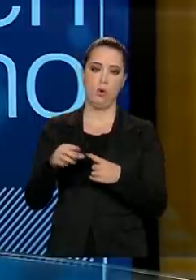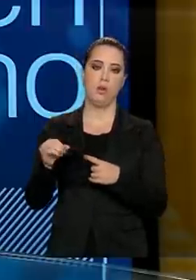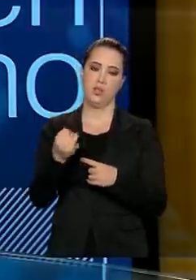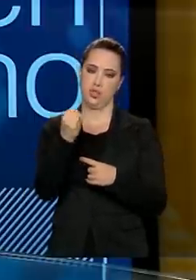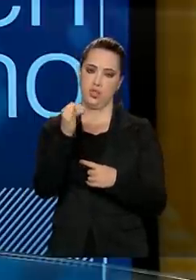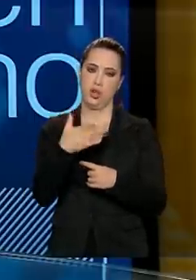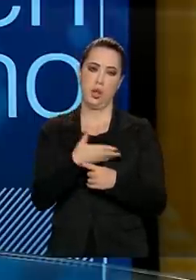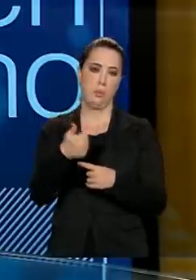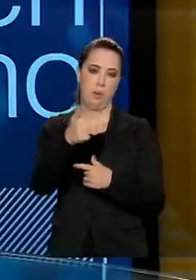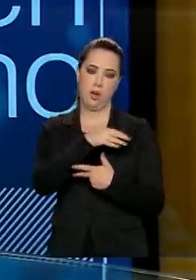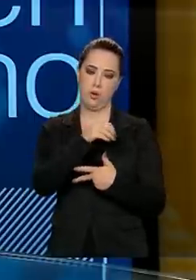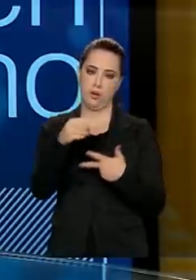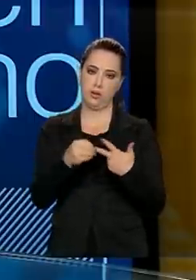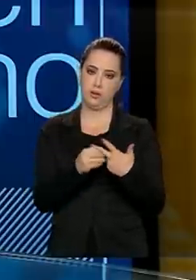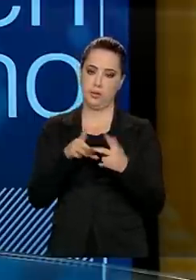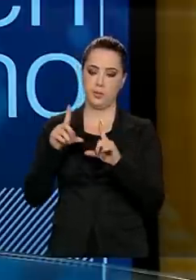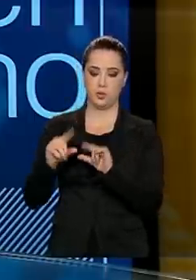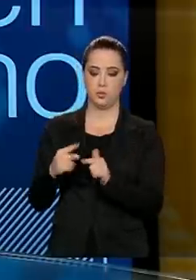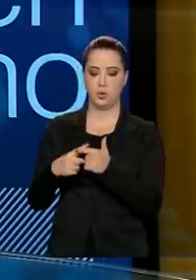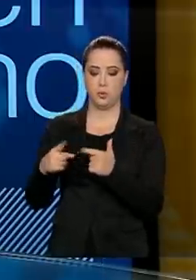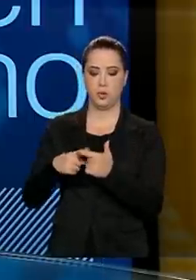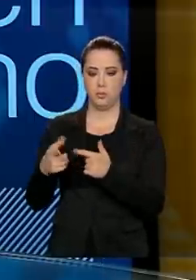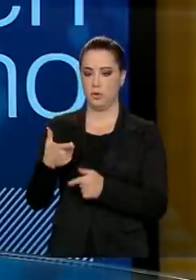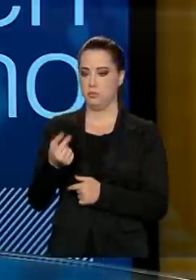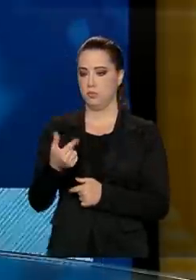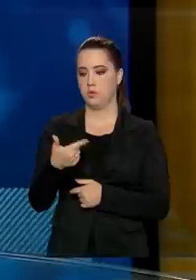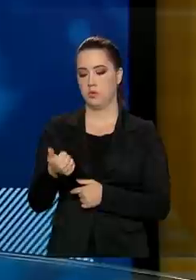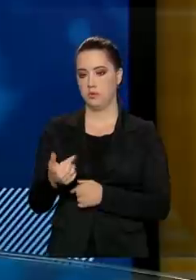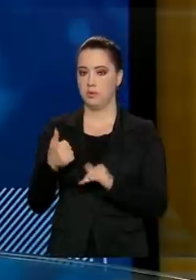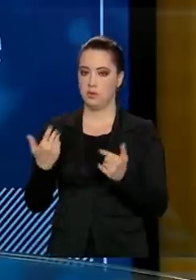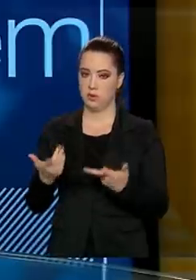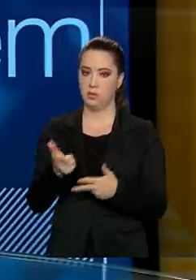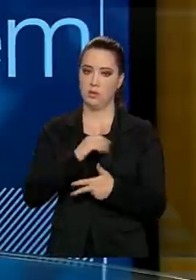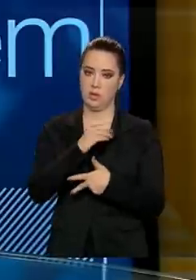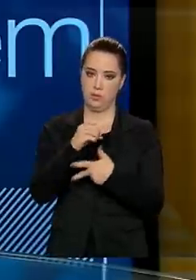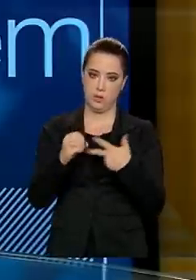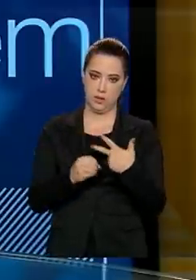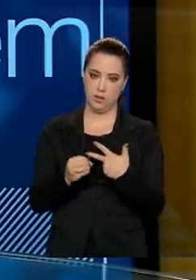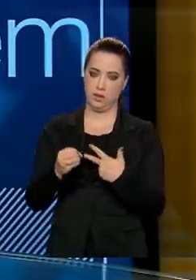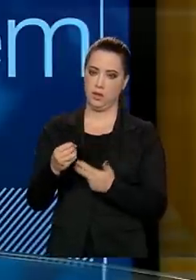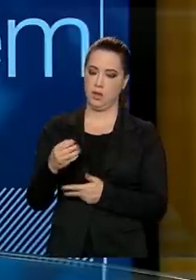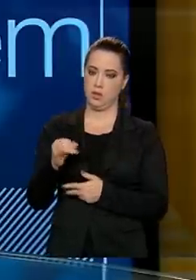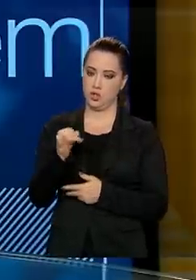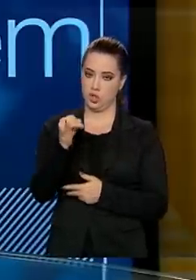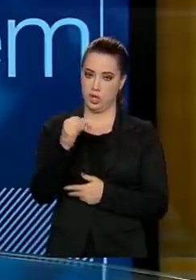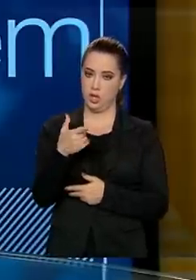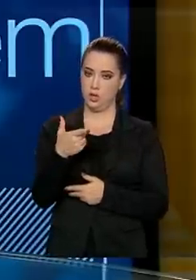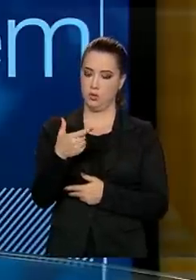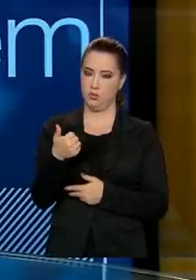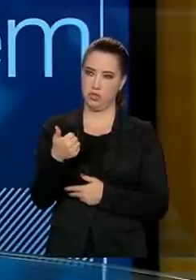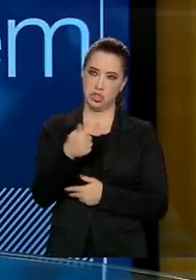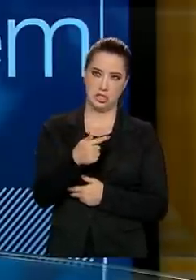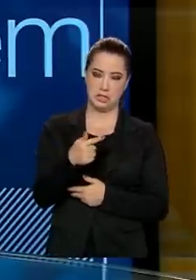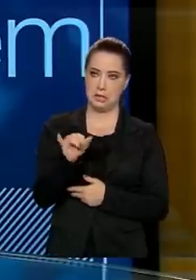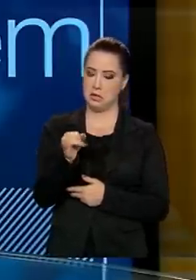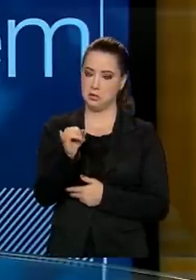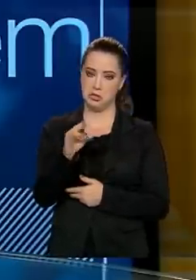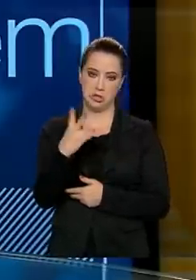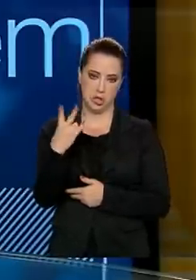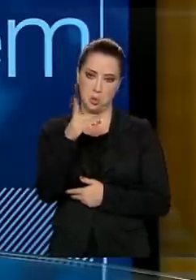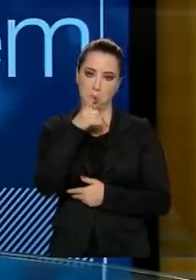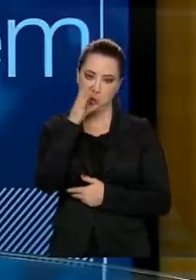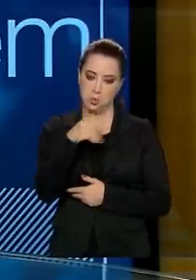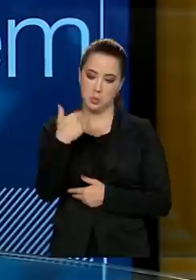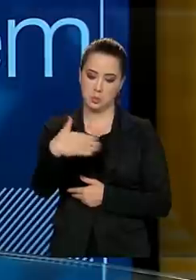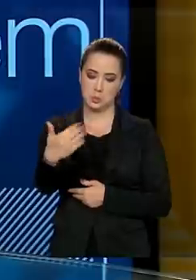em 2021. Portanto, o Enem será em janeiro. No período, se não me engano, 17 de janeiro, são dois